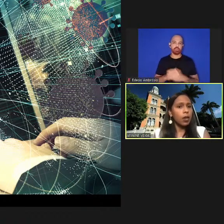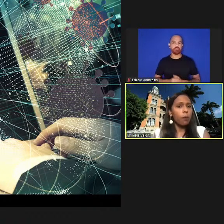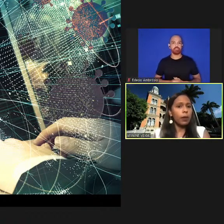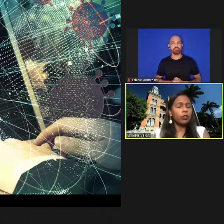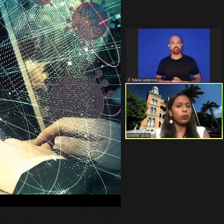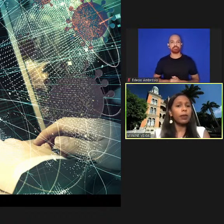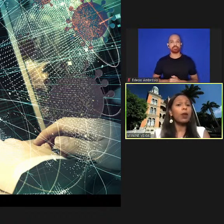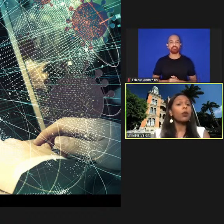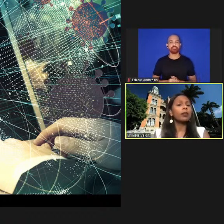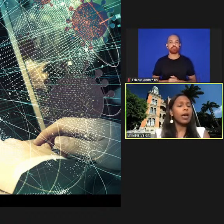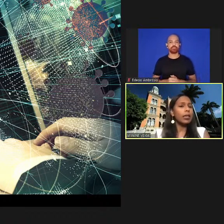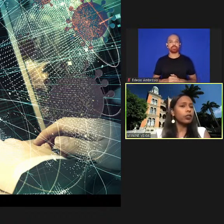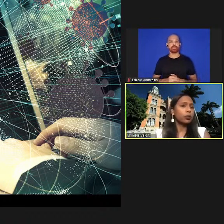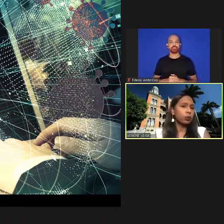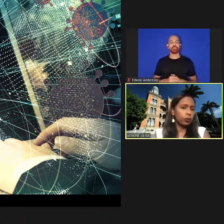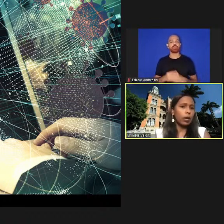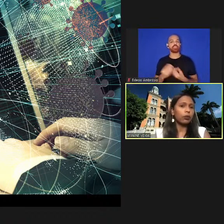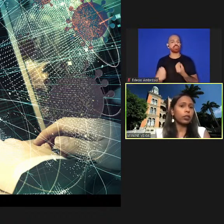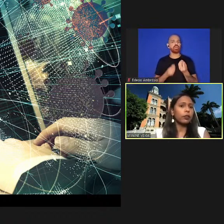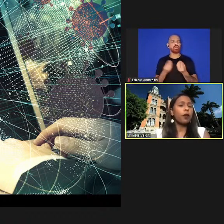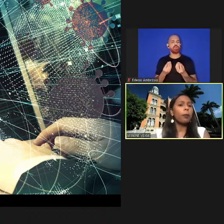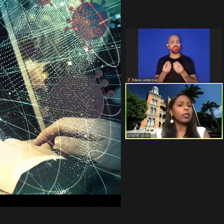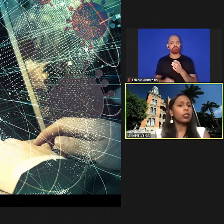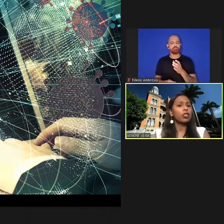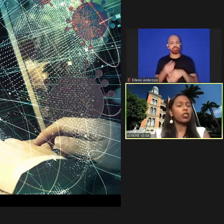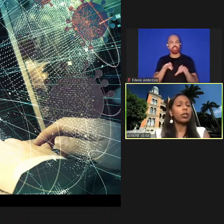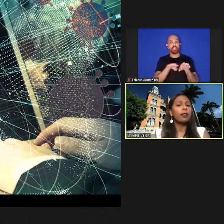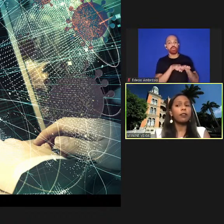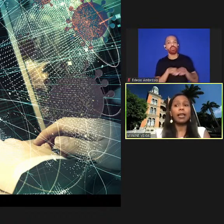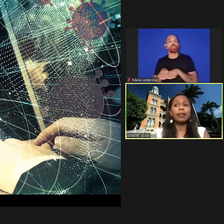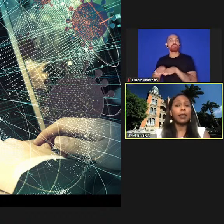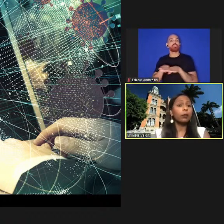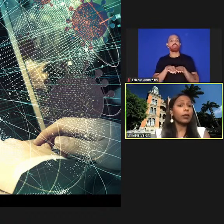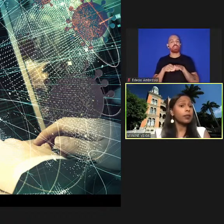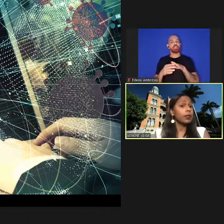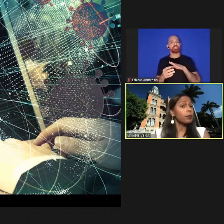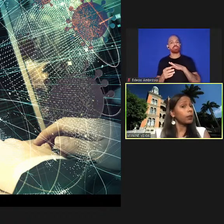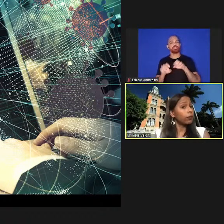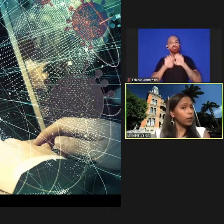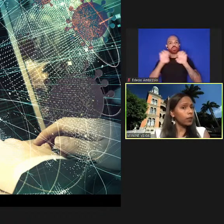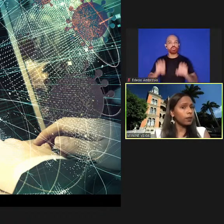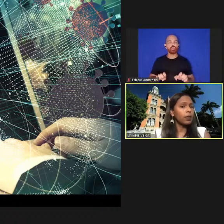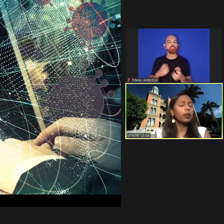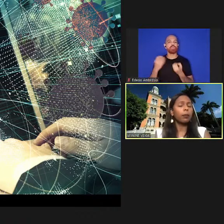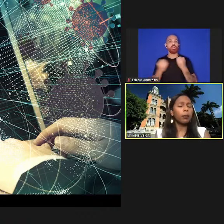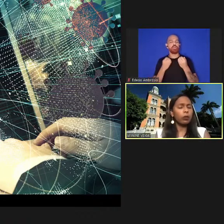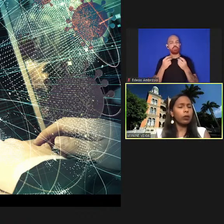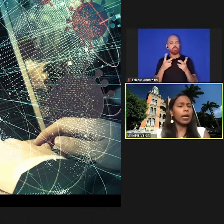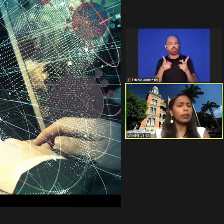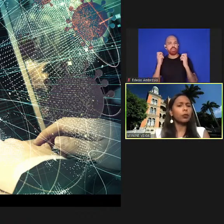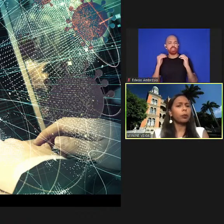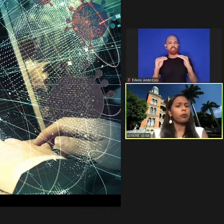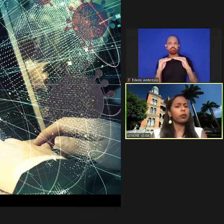cria realmente uma equidade estrutural de que forma que a gente fica atento a essas assimetrias também colocadas pela professora